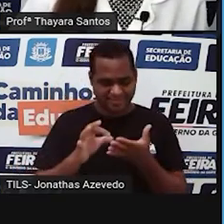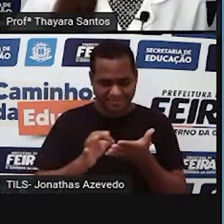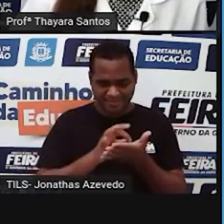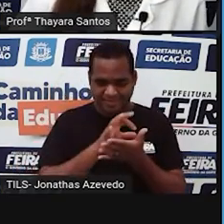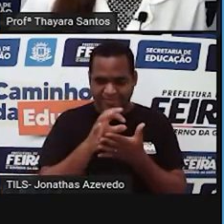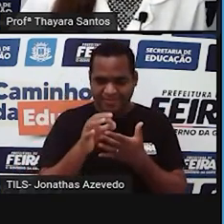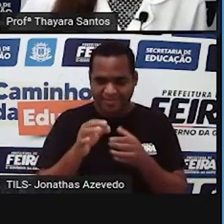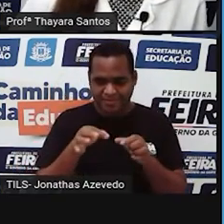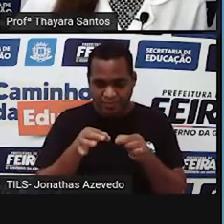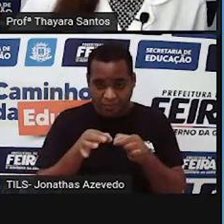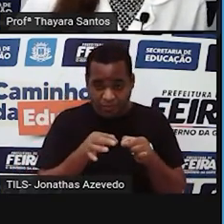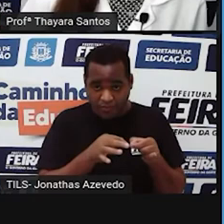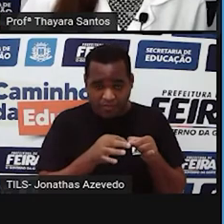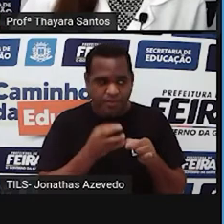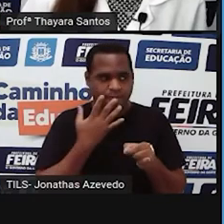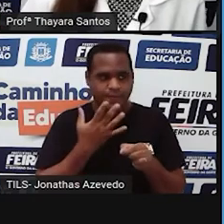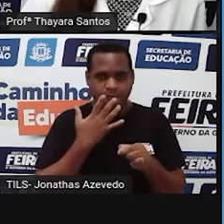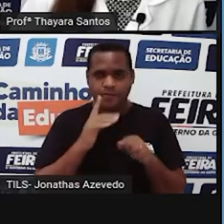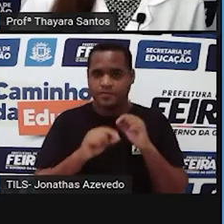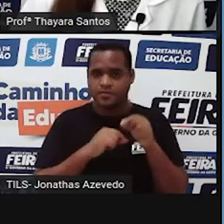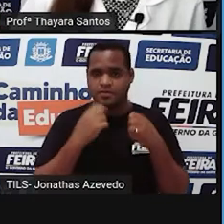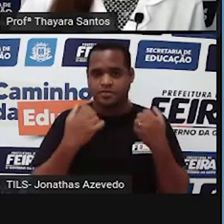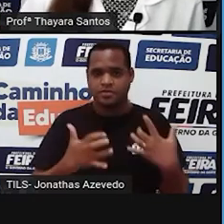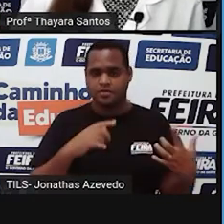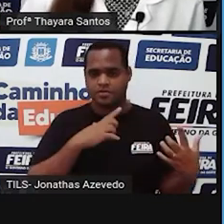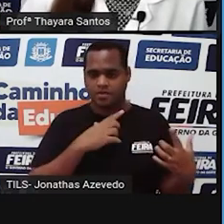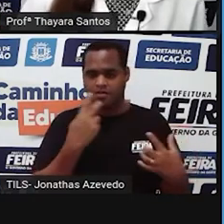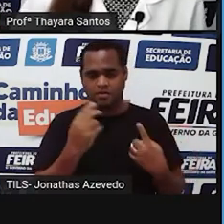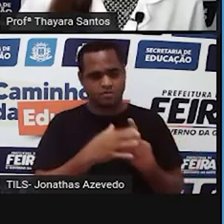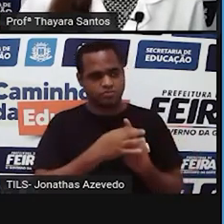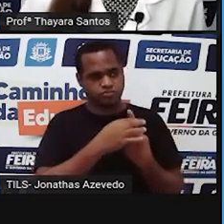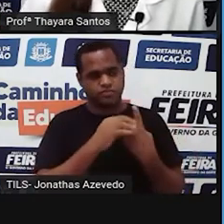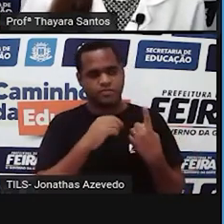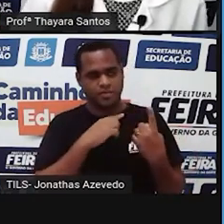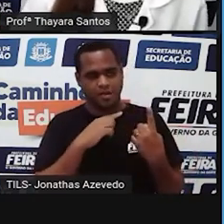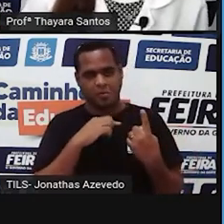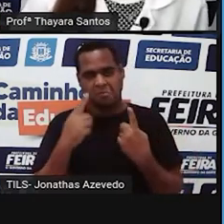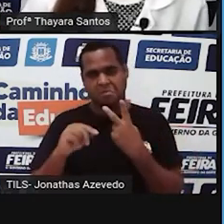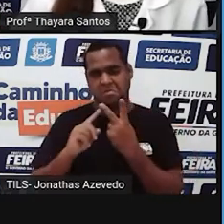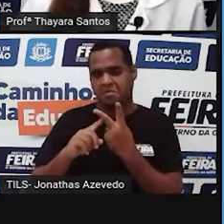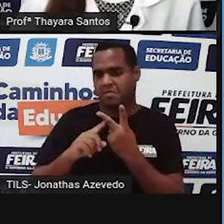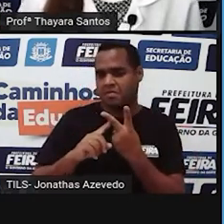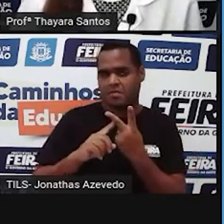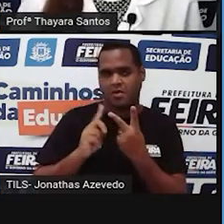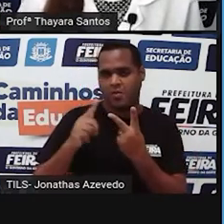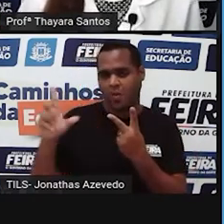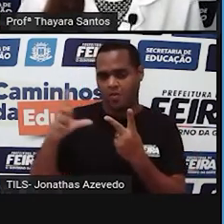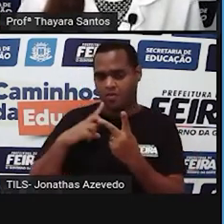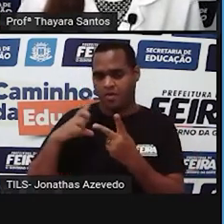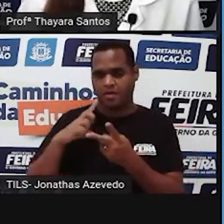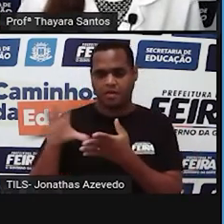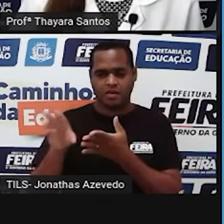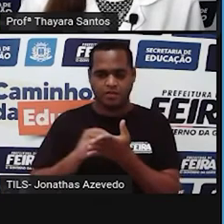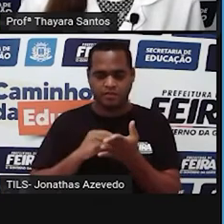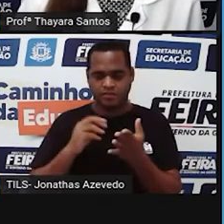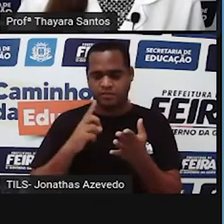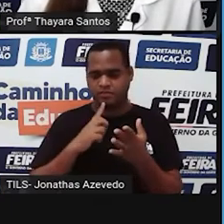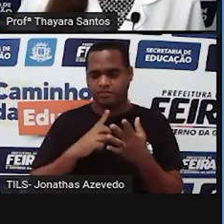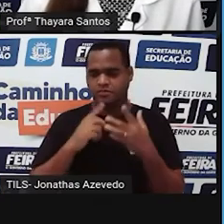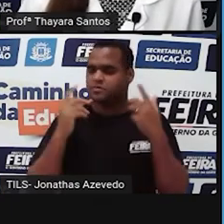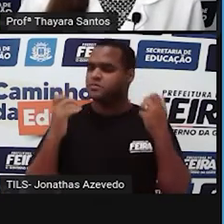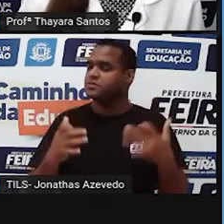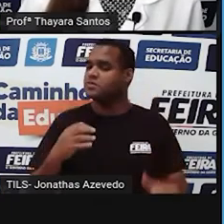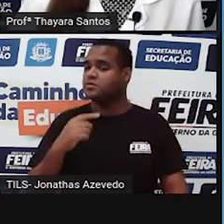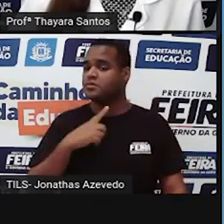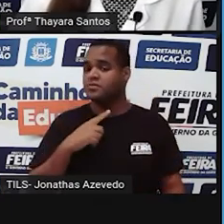posição, a gente tem um alelo que foi herdado de um genitor e outro alelo que foi herdado do outro genitor. Então, a gente tem aqui, ó, o